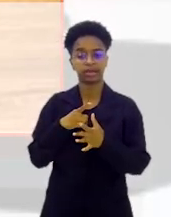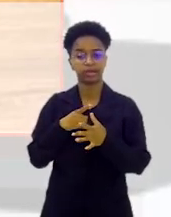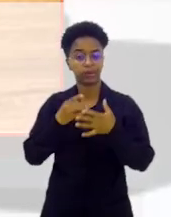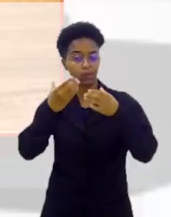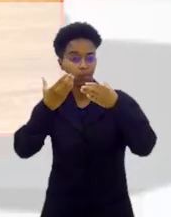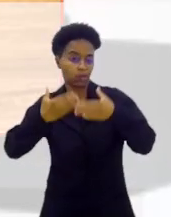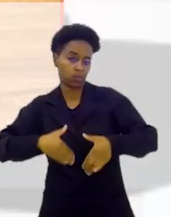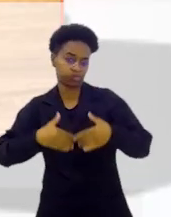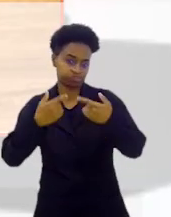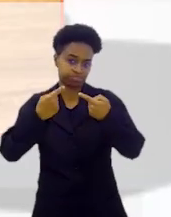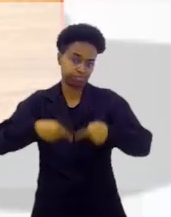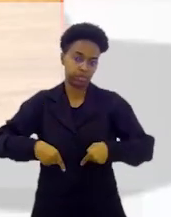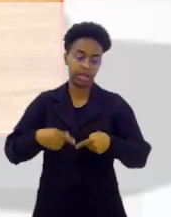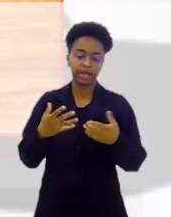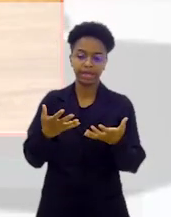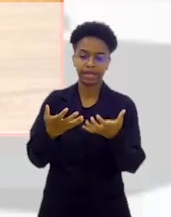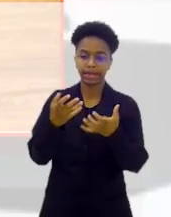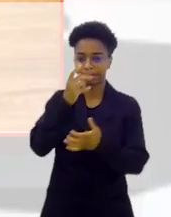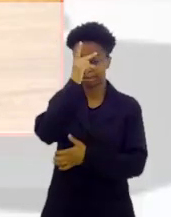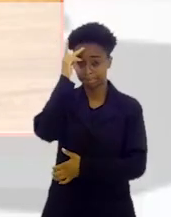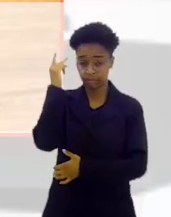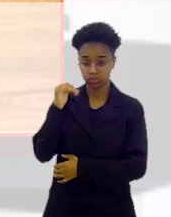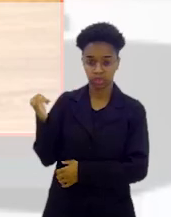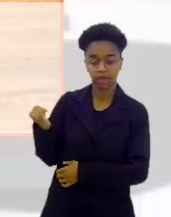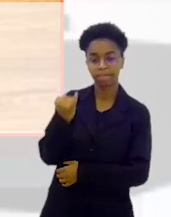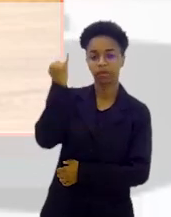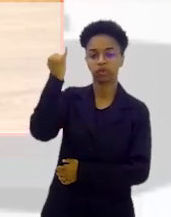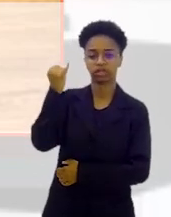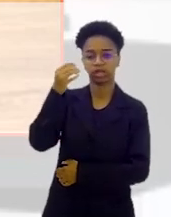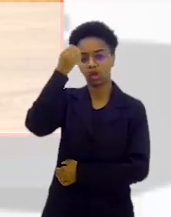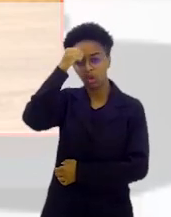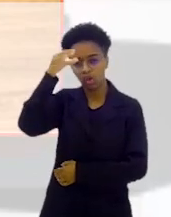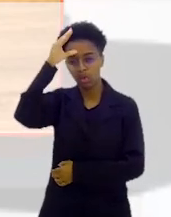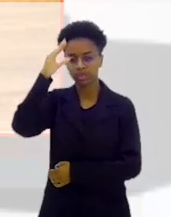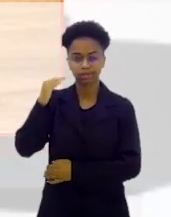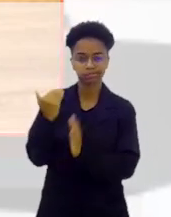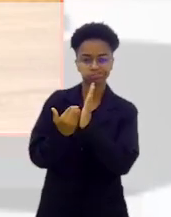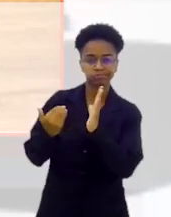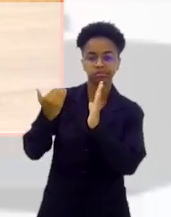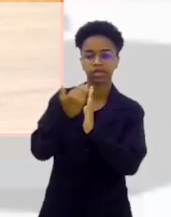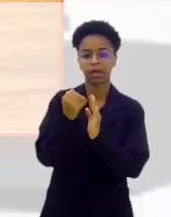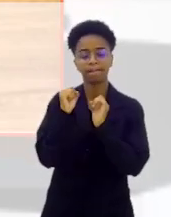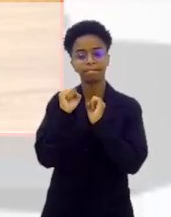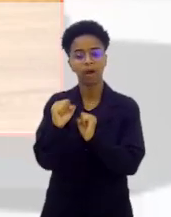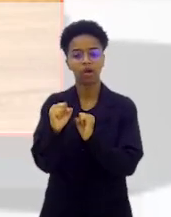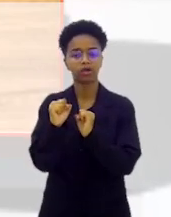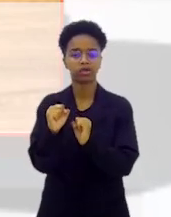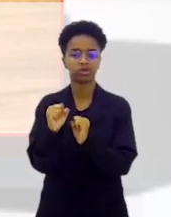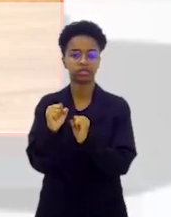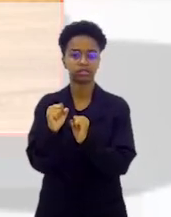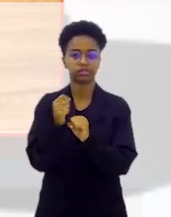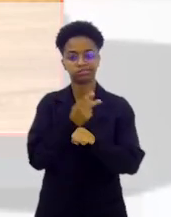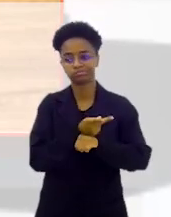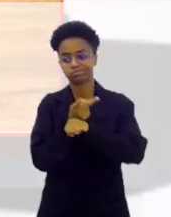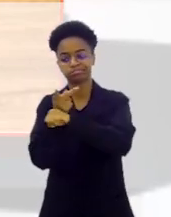que pessoas de alto padrão, de alto conhecimento pudessem ser